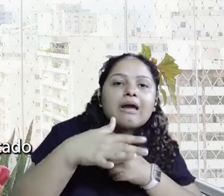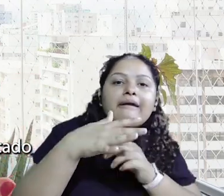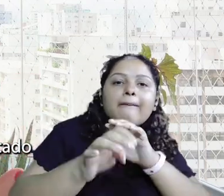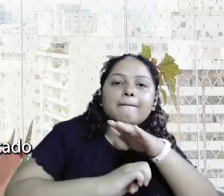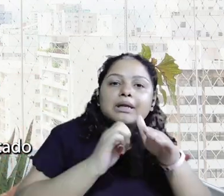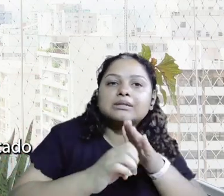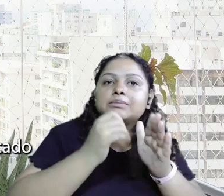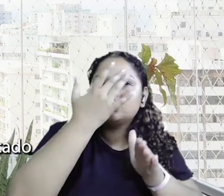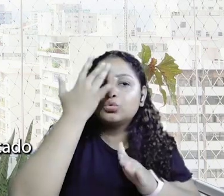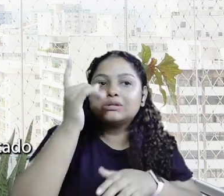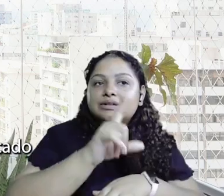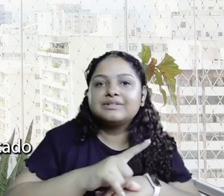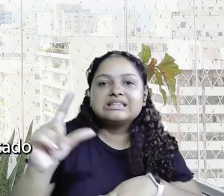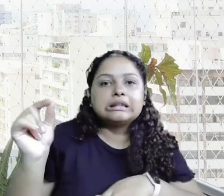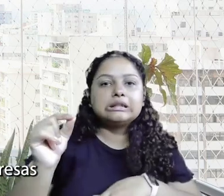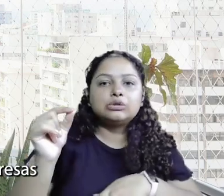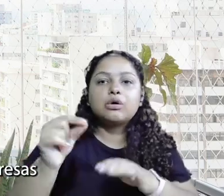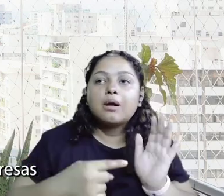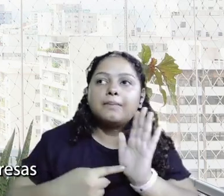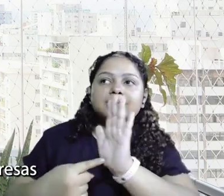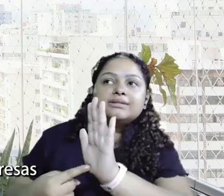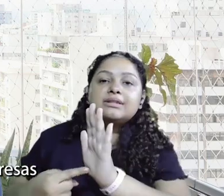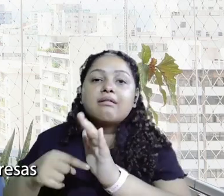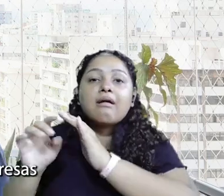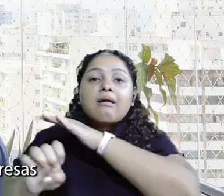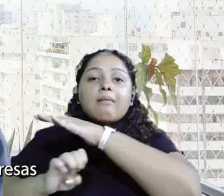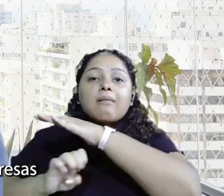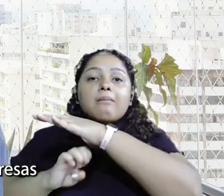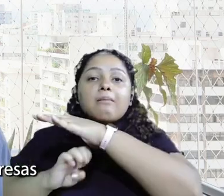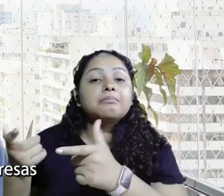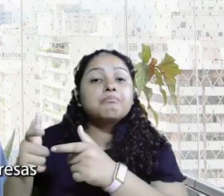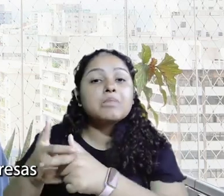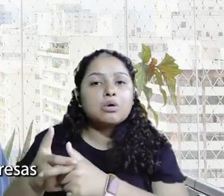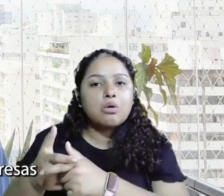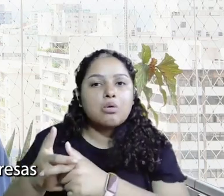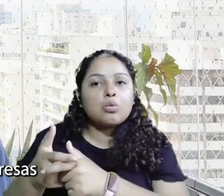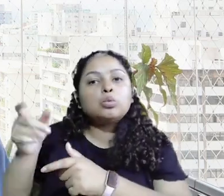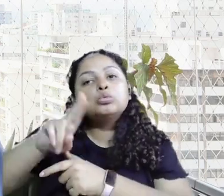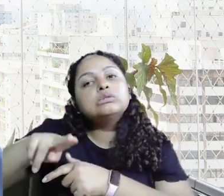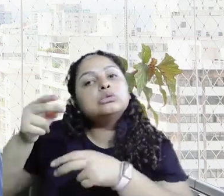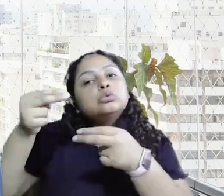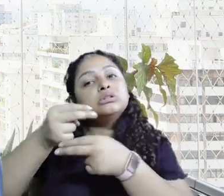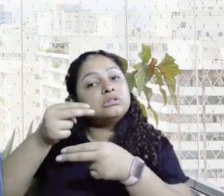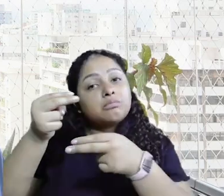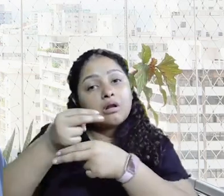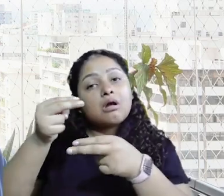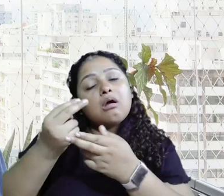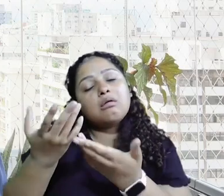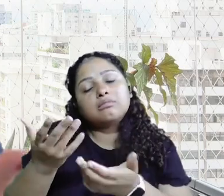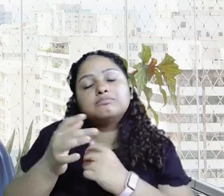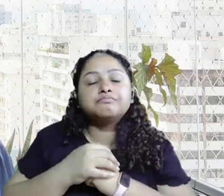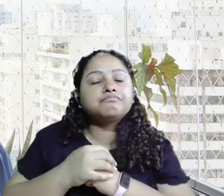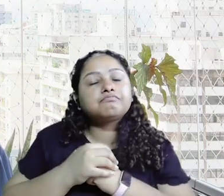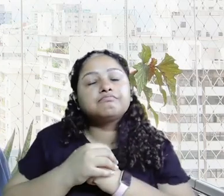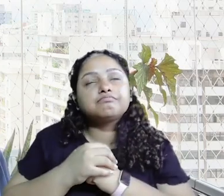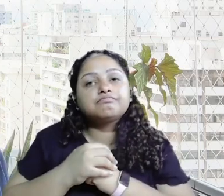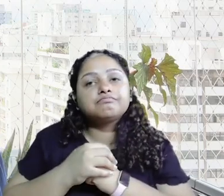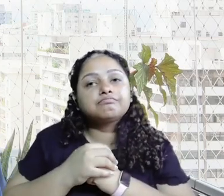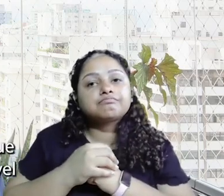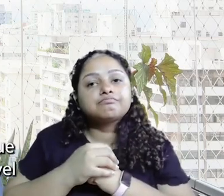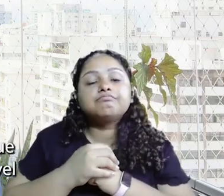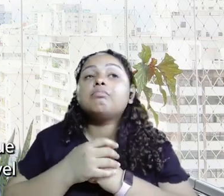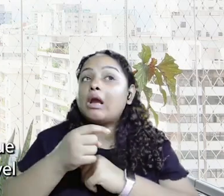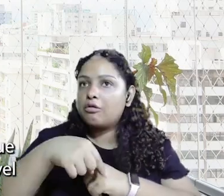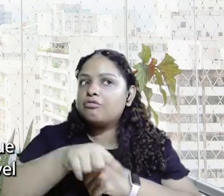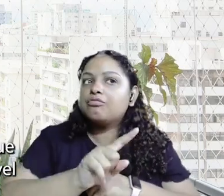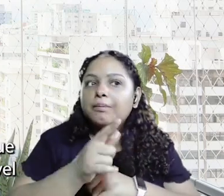mercado de trabalho de grandes empresas, a apresentá-las a pequenas e médias empresas, via Sebrae, provavelmente, enfim.